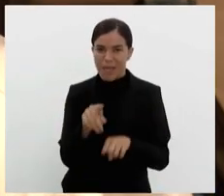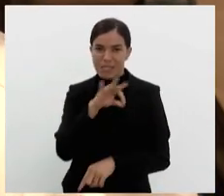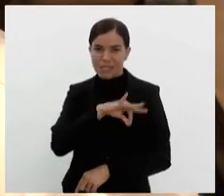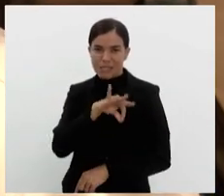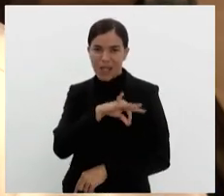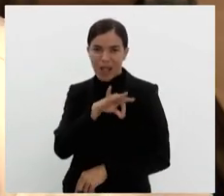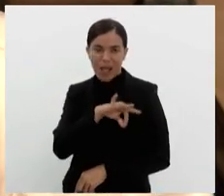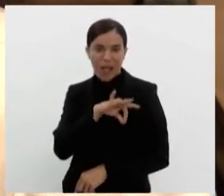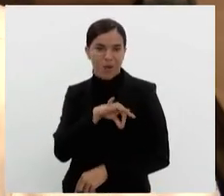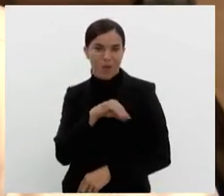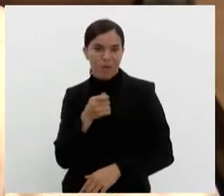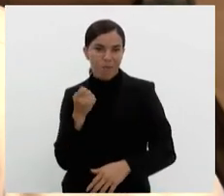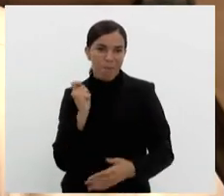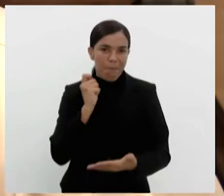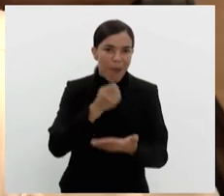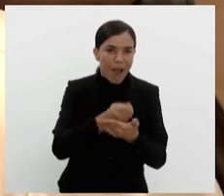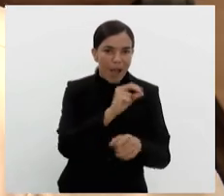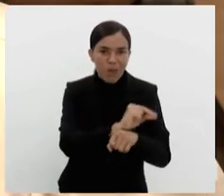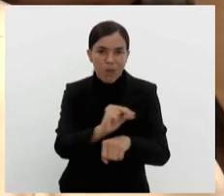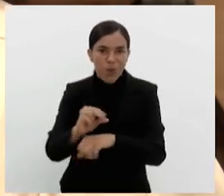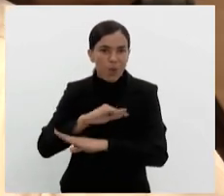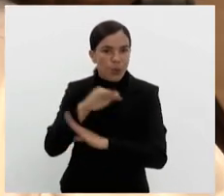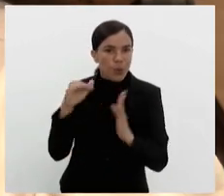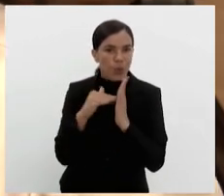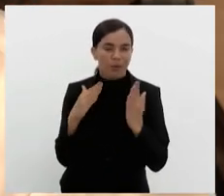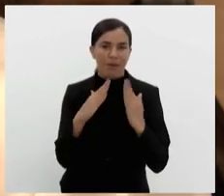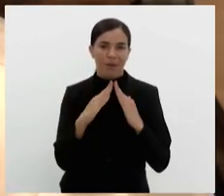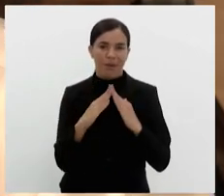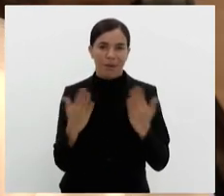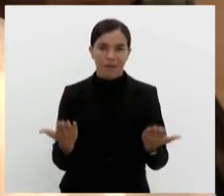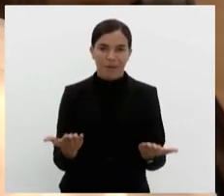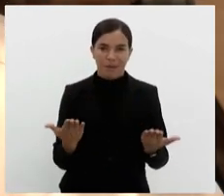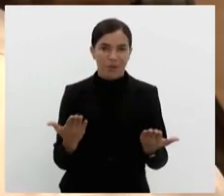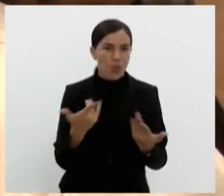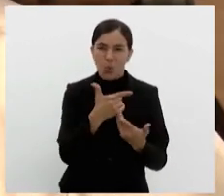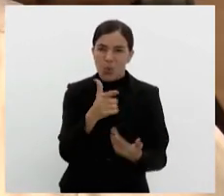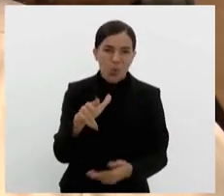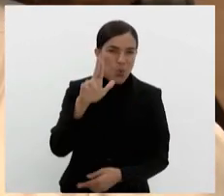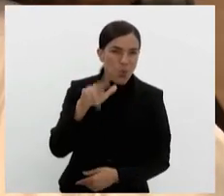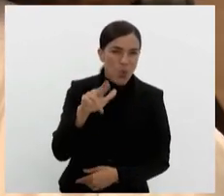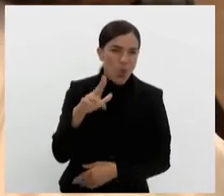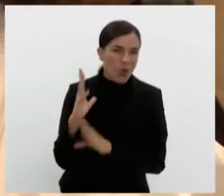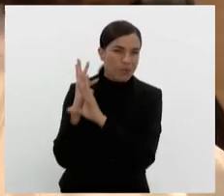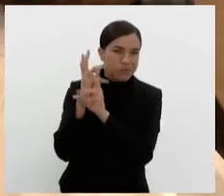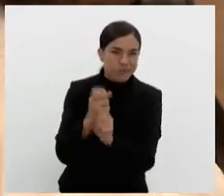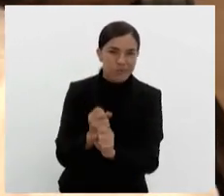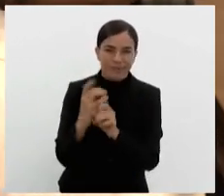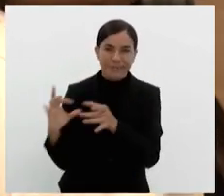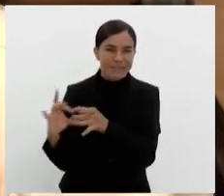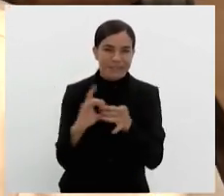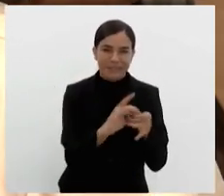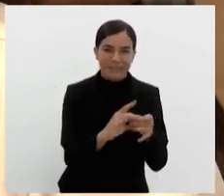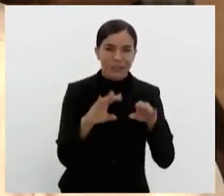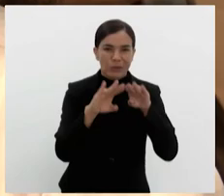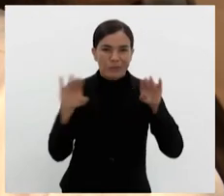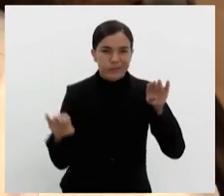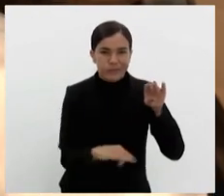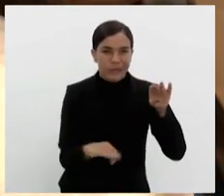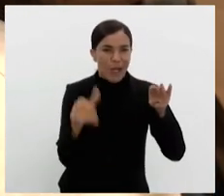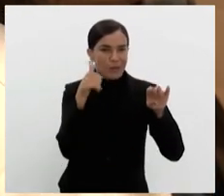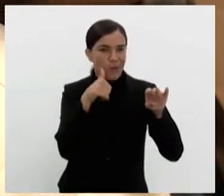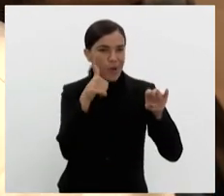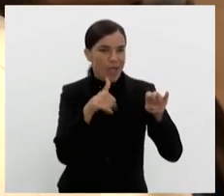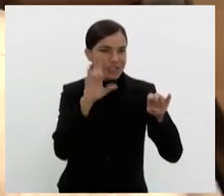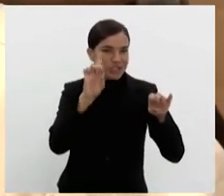as suas casas. Então não faz sentido nenhum. Nunca fez sentido, na verdade, essa distorção social com relação